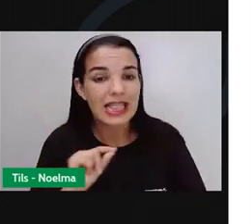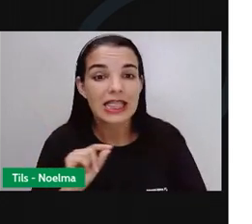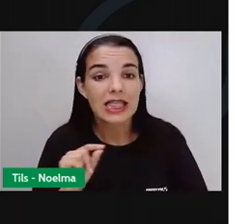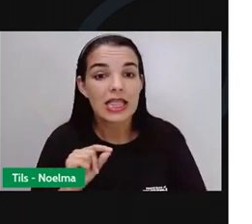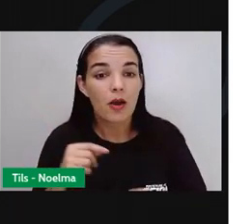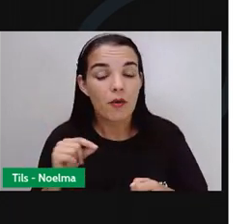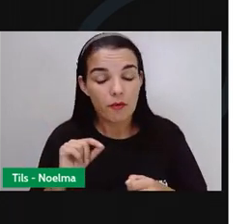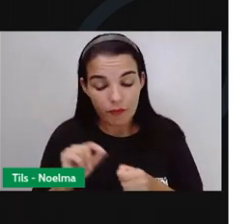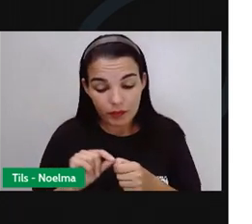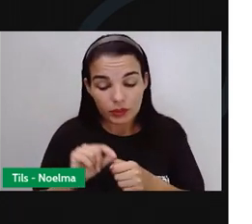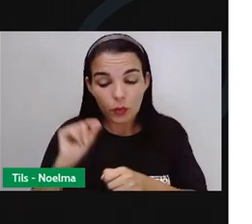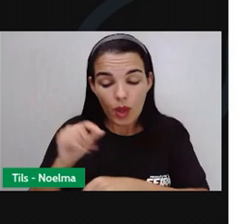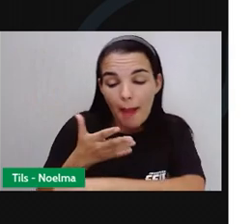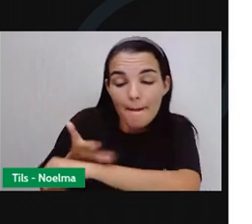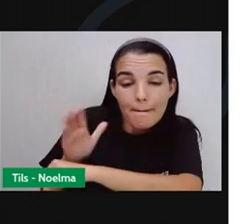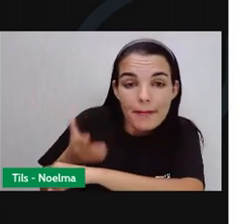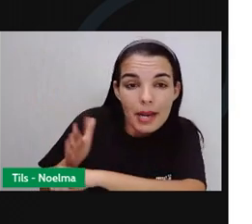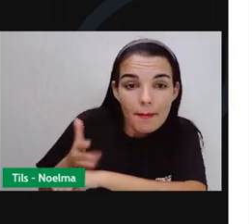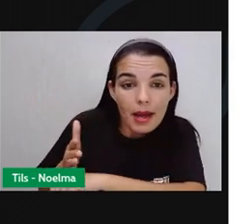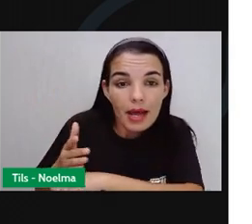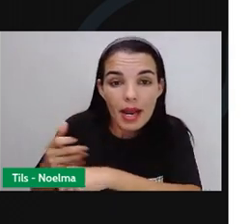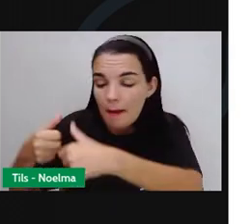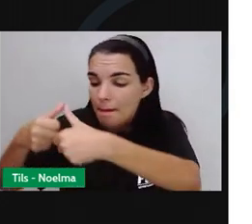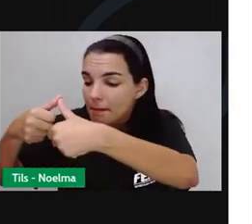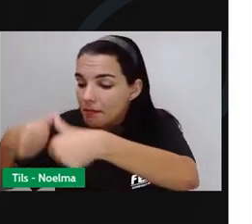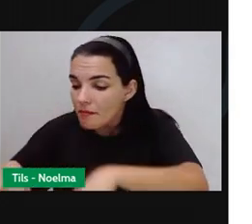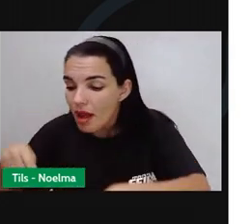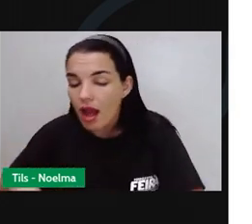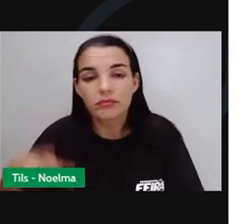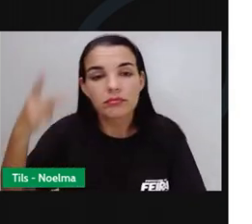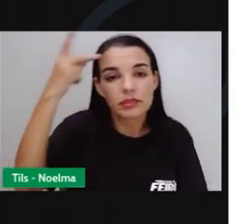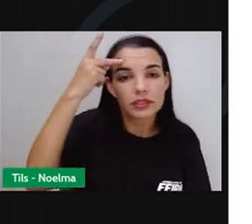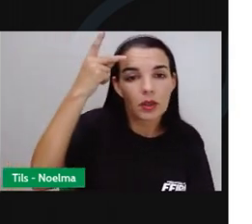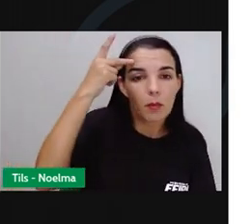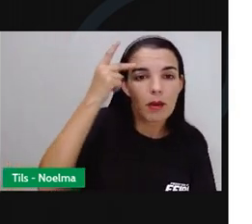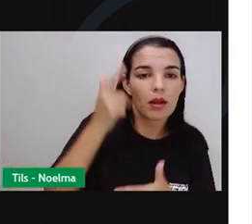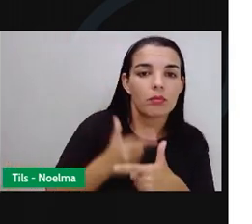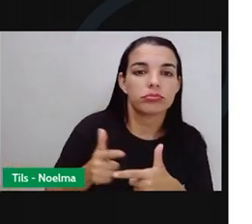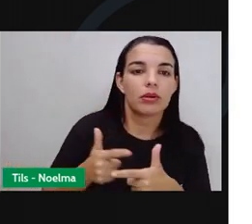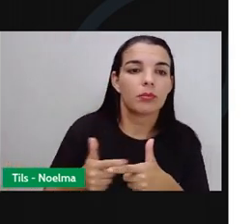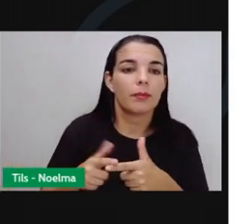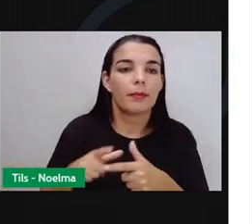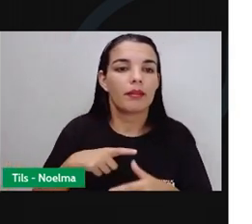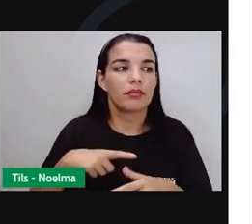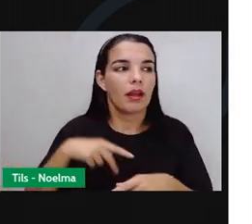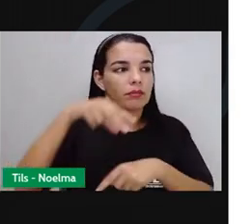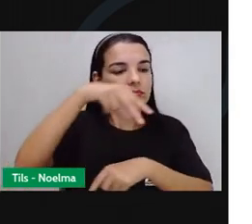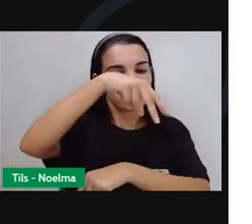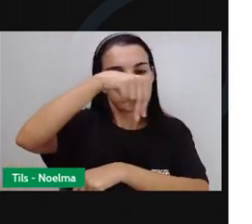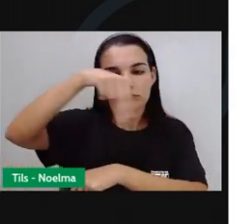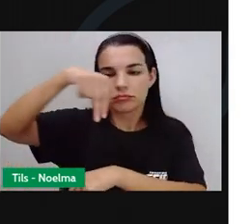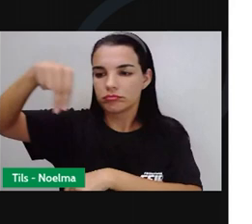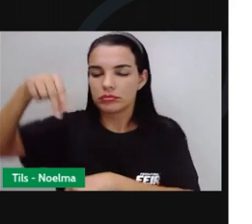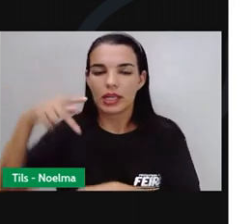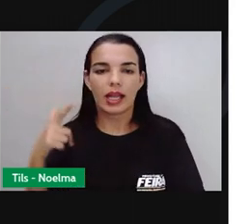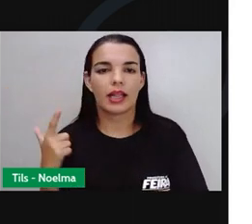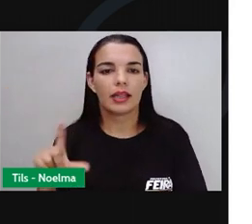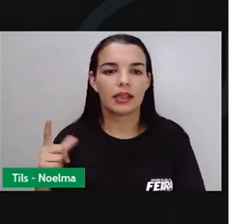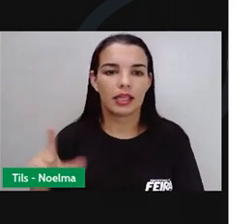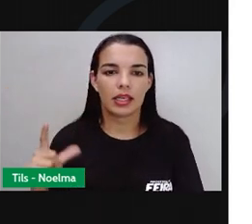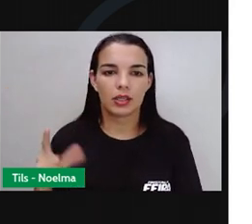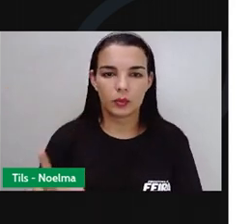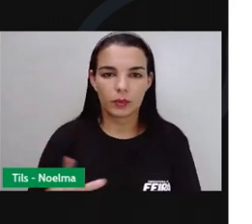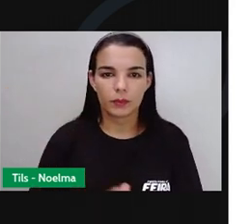não me preparei para viver de livros, para viver de literatura. Dentro do Sudeste, até